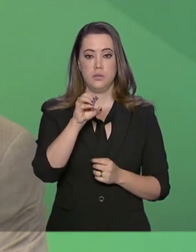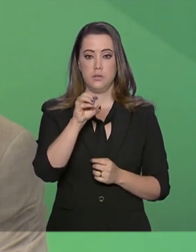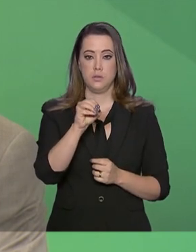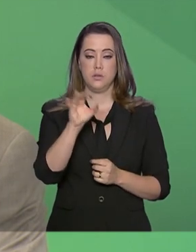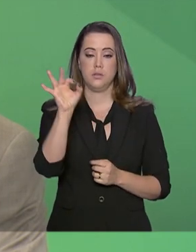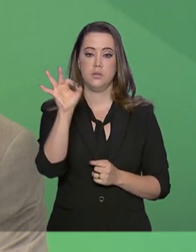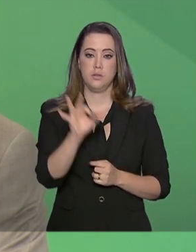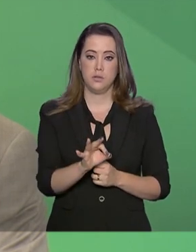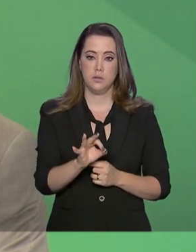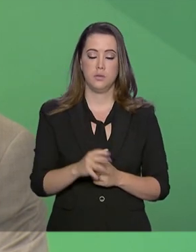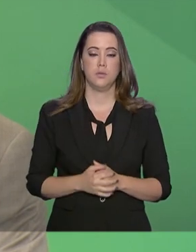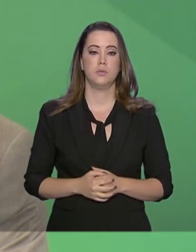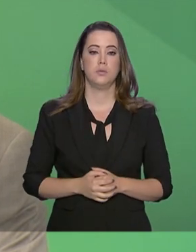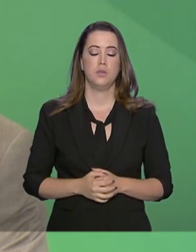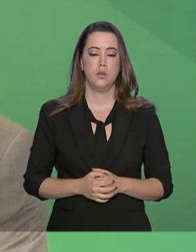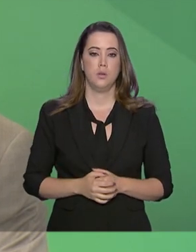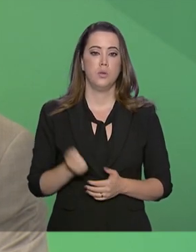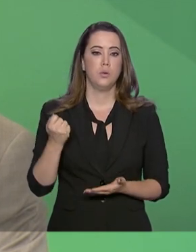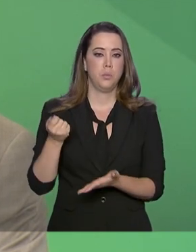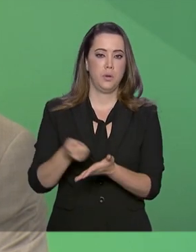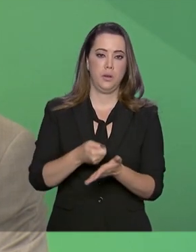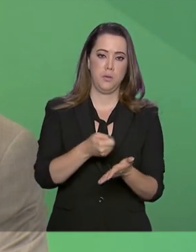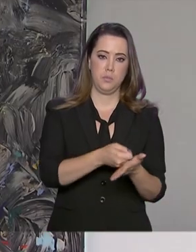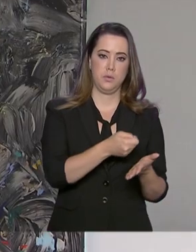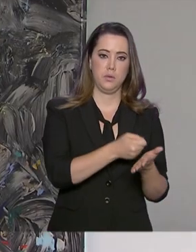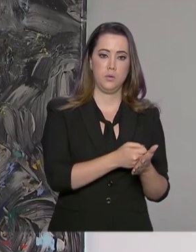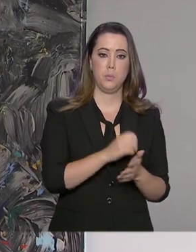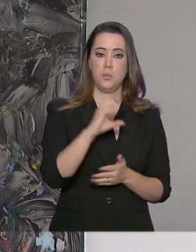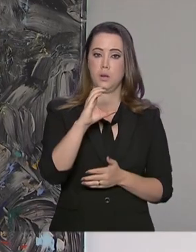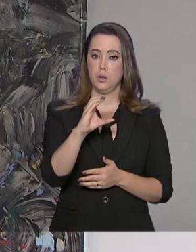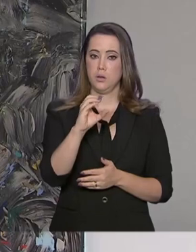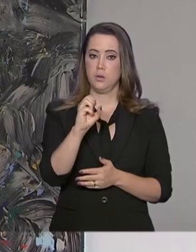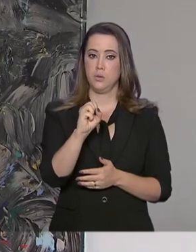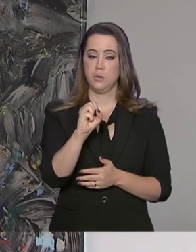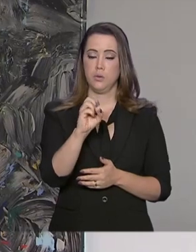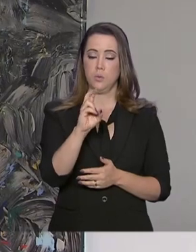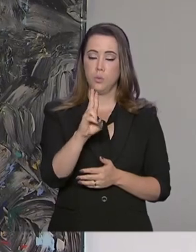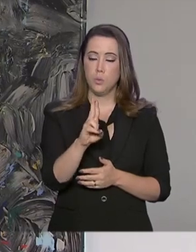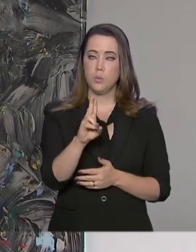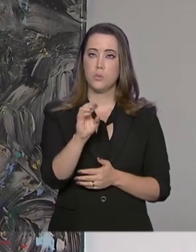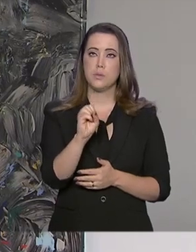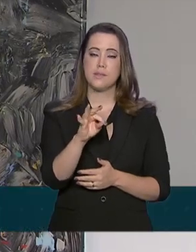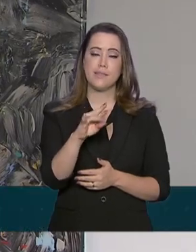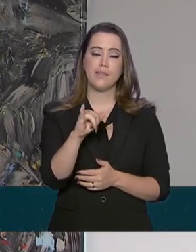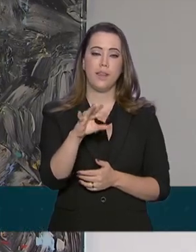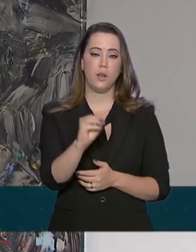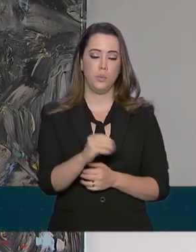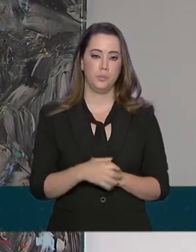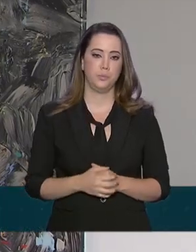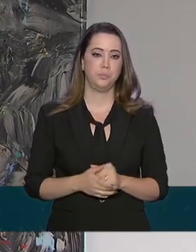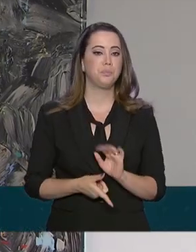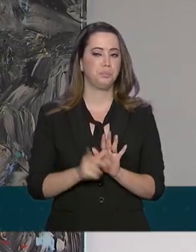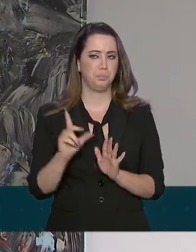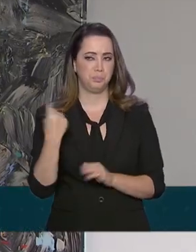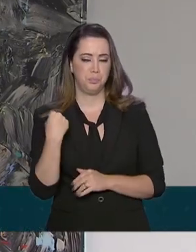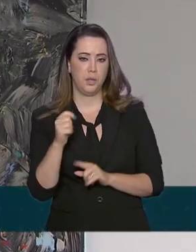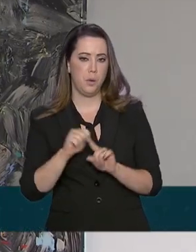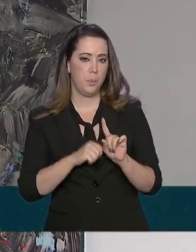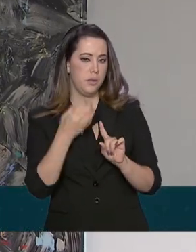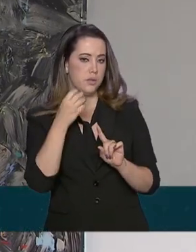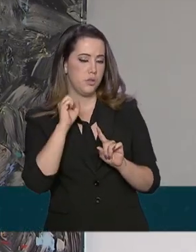do custeio das universidades. Em abril, o MEC anunciou um bloqueio de 30% das despesas